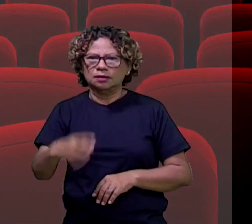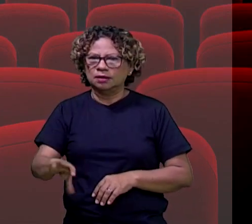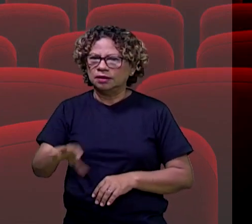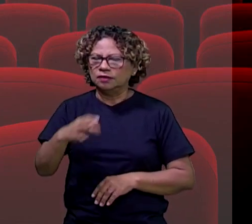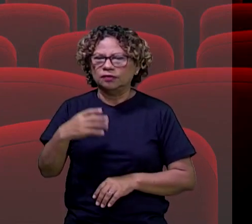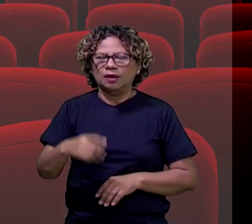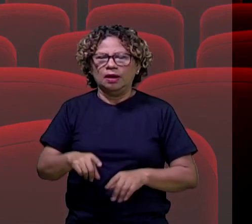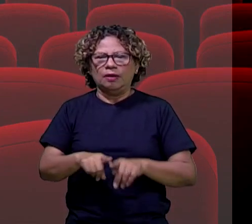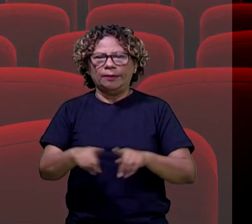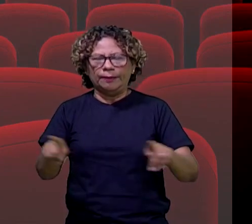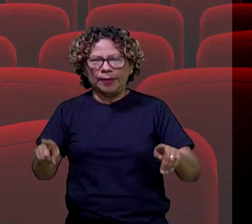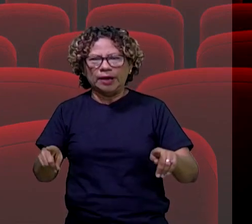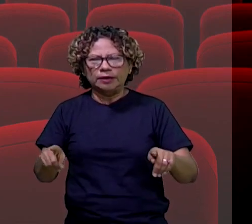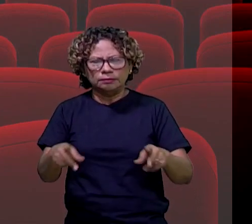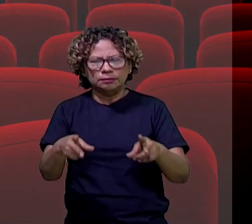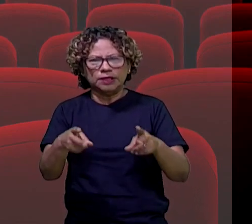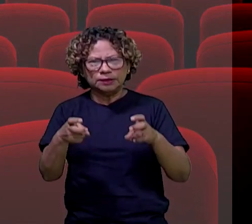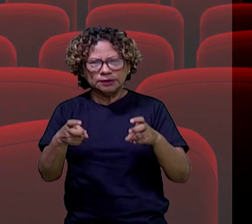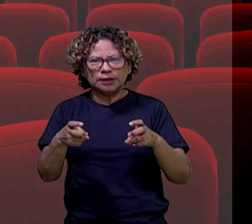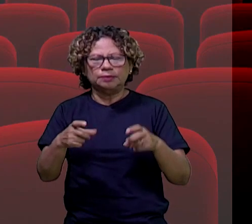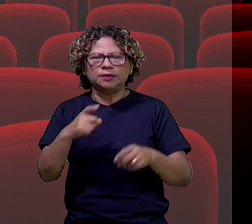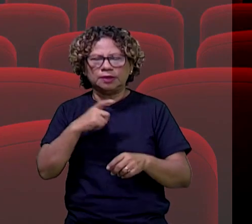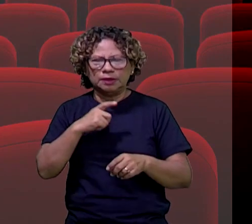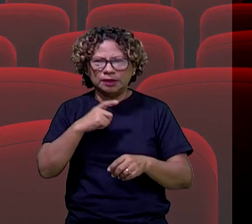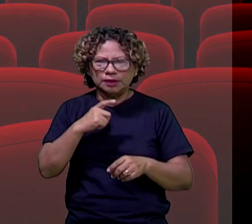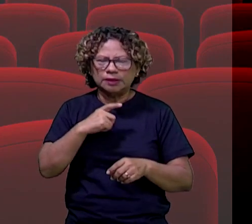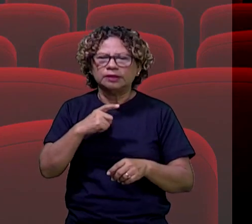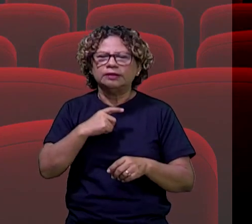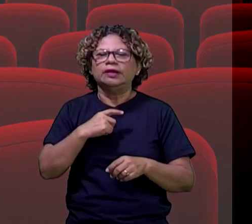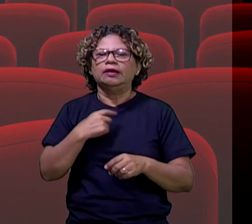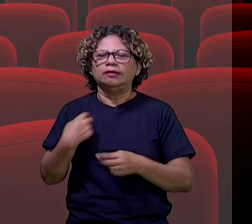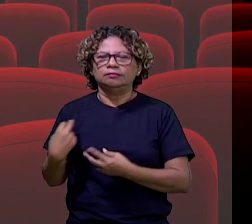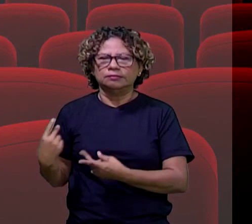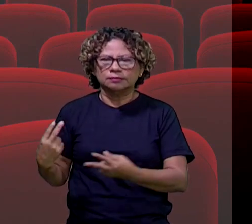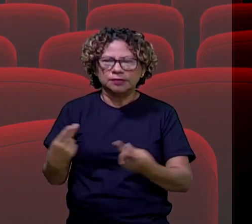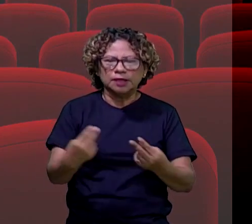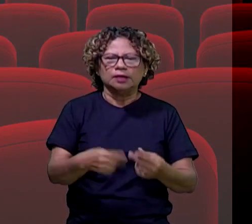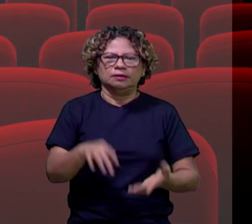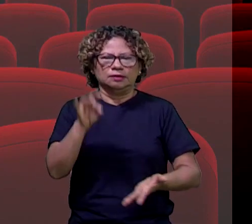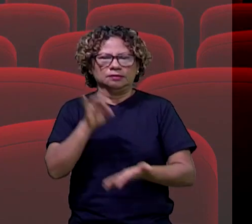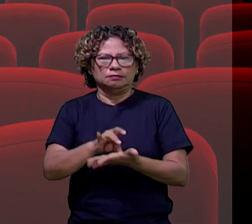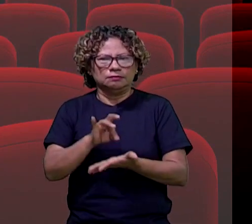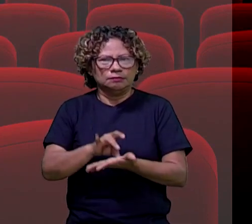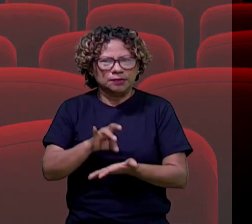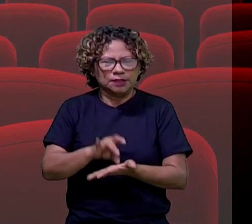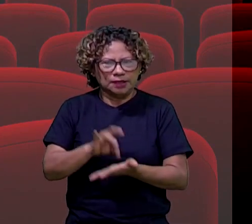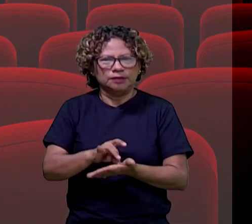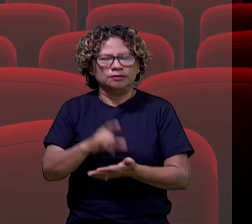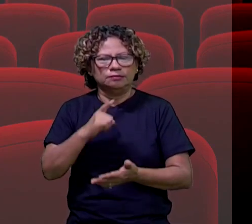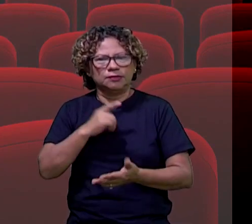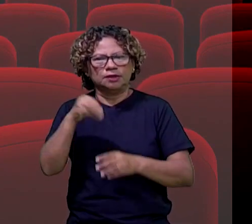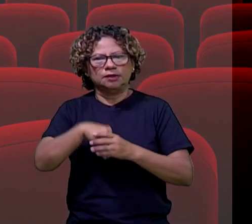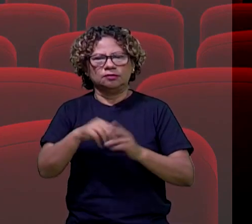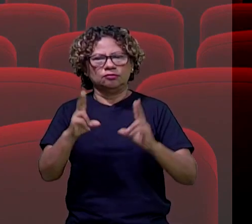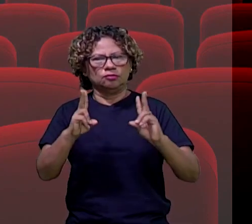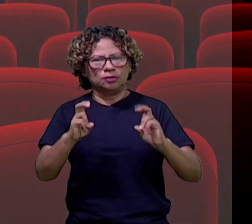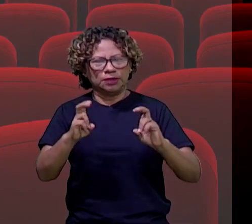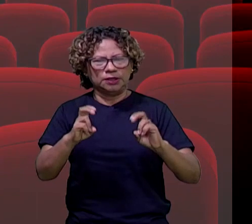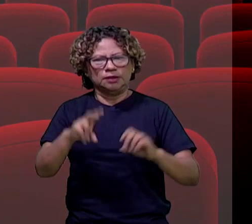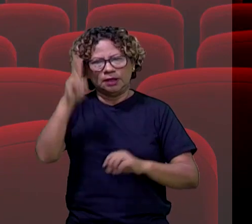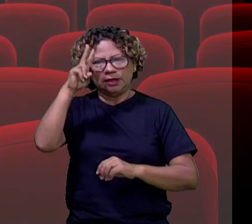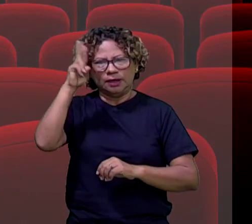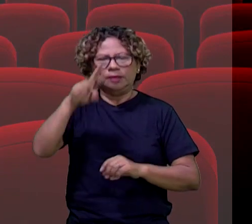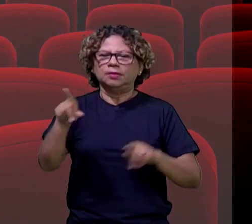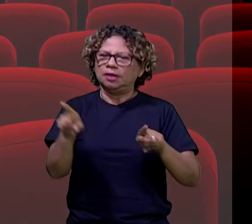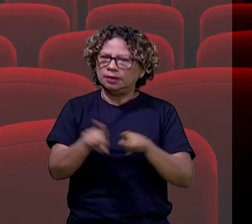pontos a gente pode, claro, lógico, trazer para a nossa realidade e ajuda aí a nos contextualizar, tá bom? Lembro também